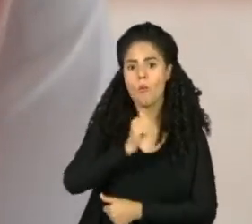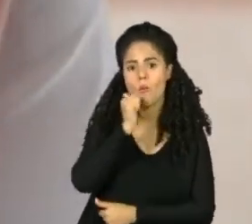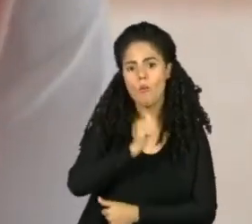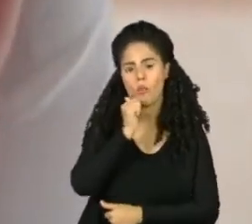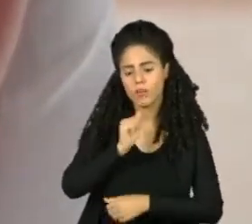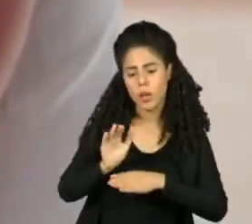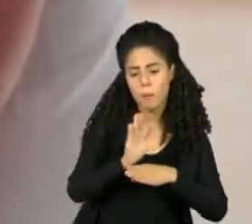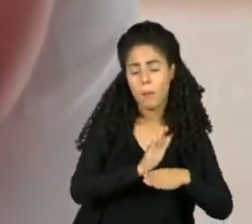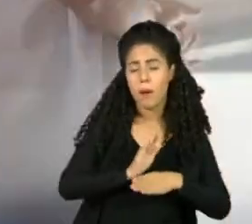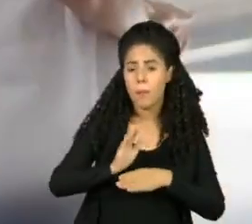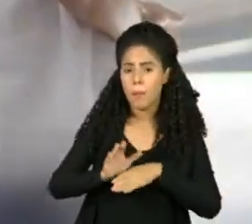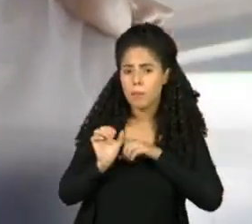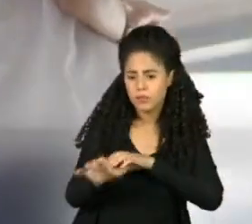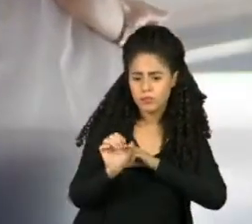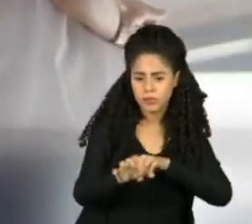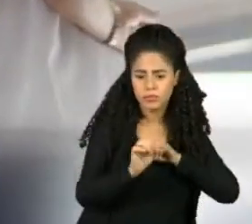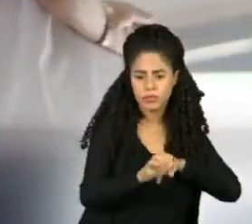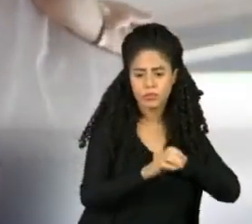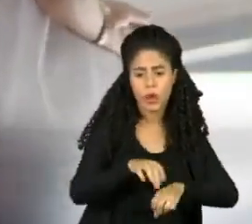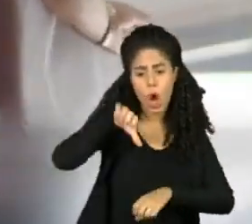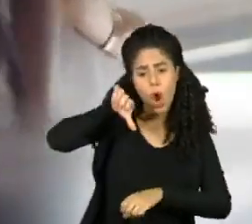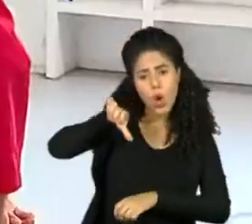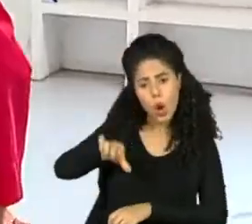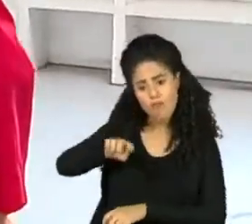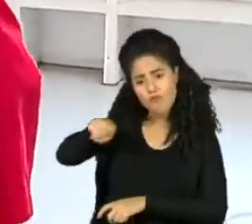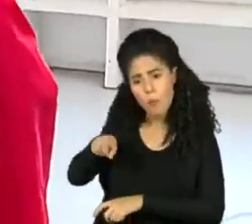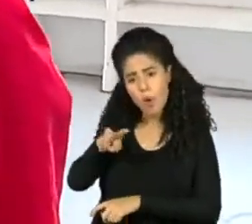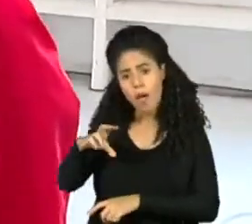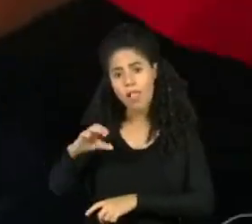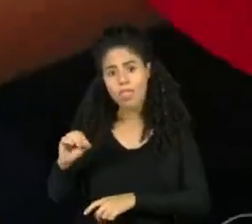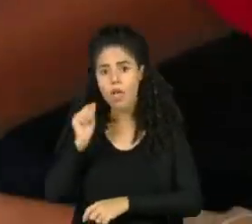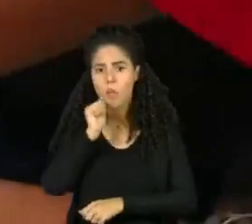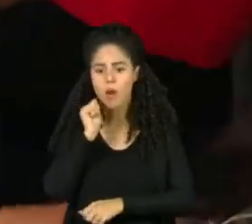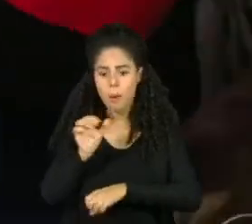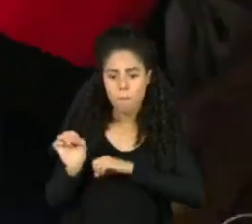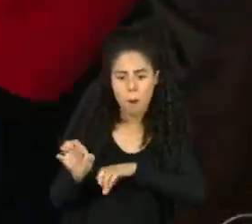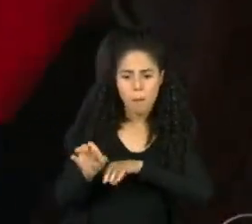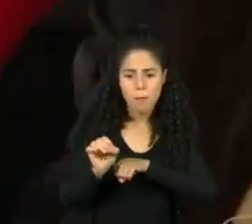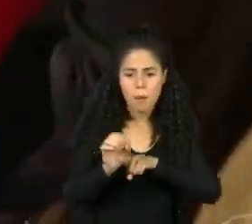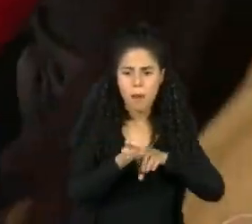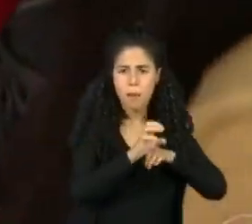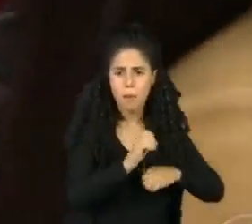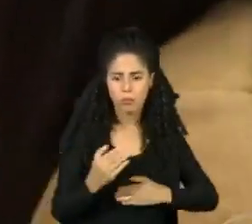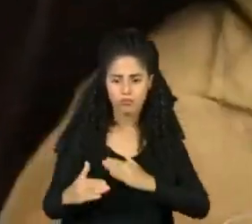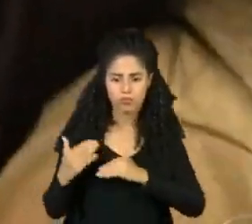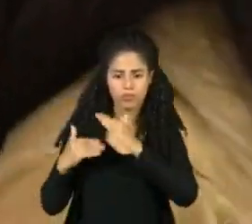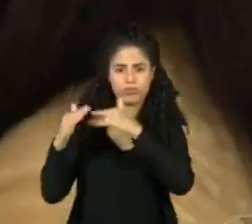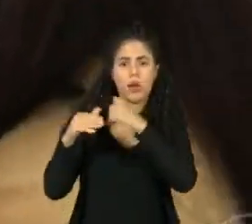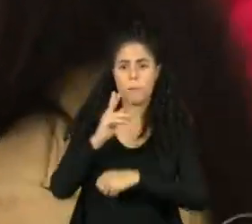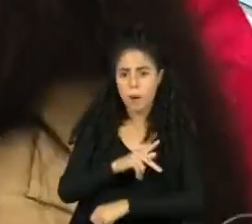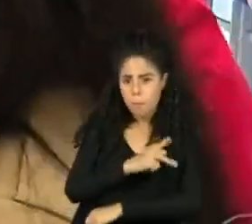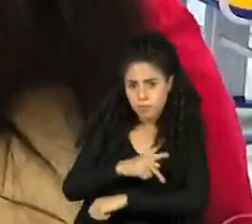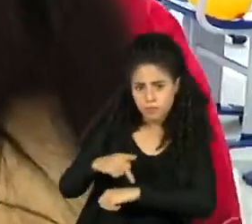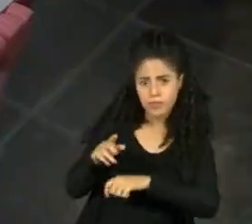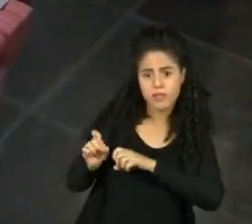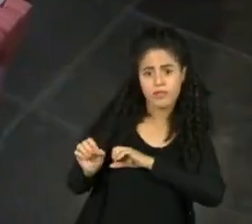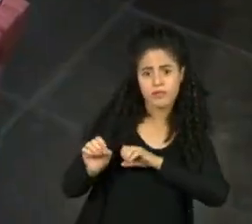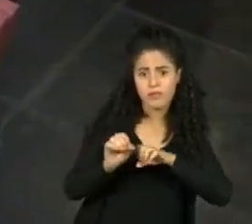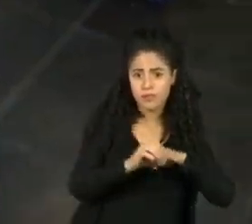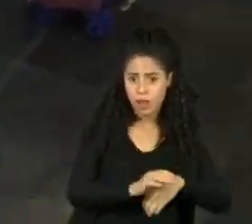O objetivo é contratar cerca de 9.500 mulheres para dar suporte às equipes social e pedagógica das escolas.